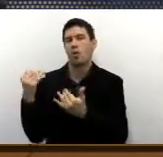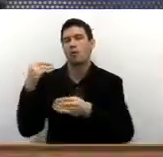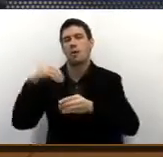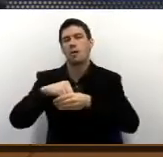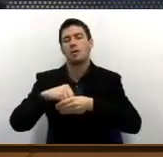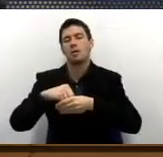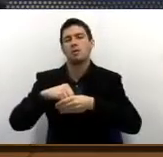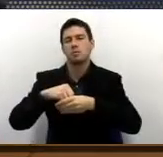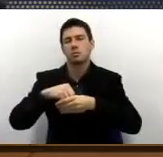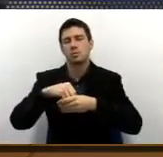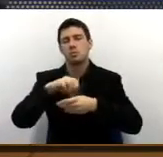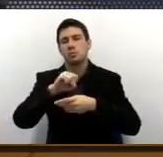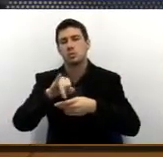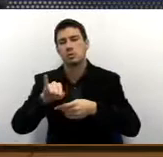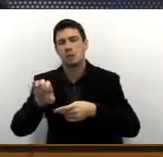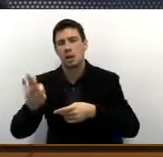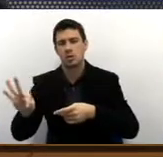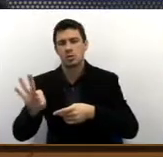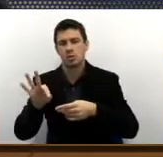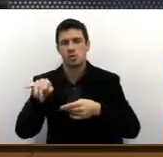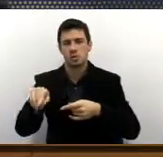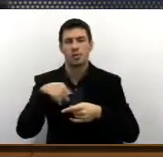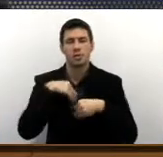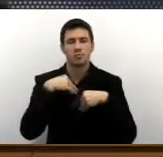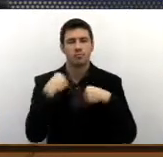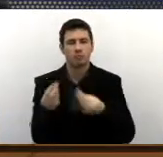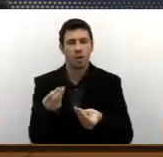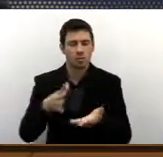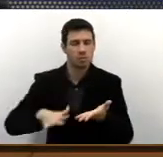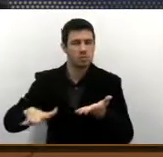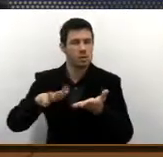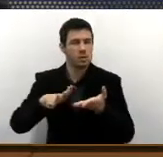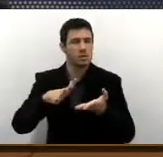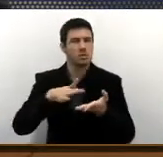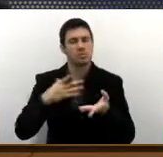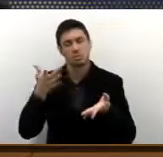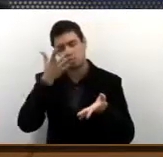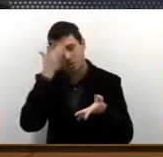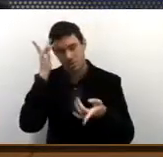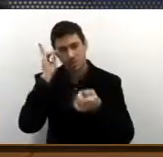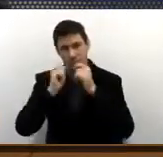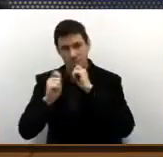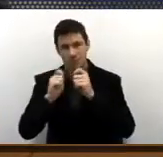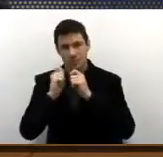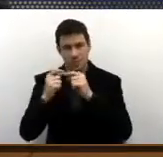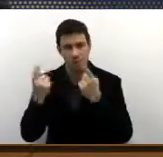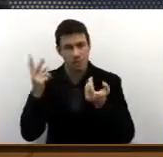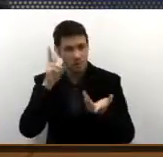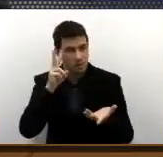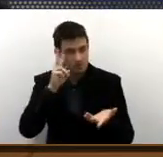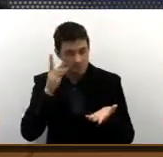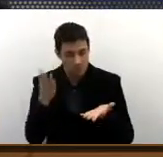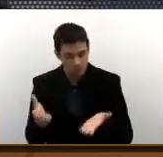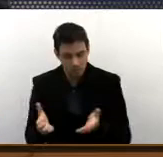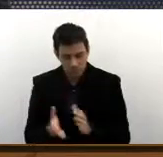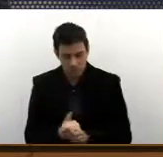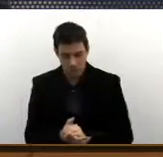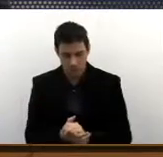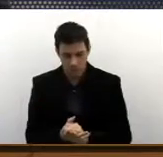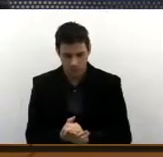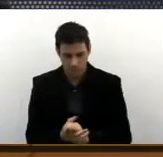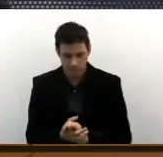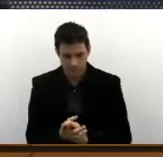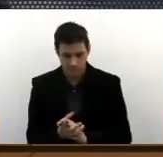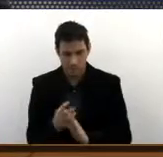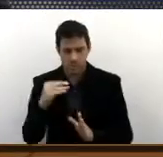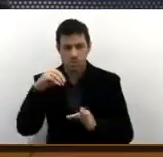não possuem até espaço físico e nós cedemos este espaço dentro do Ciete. Lembrando que só